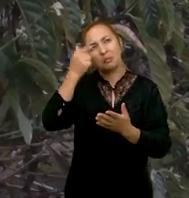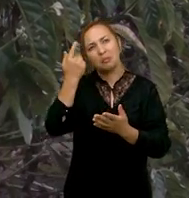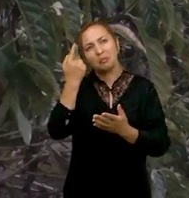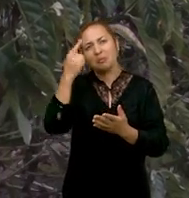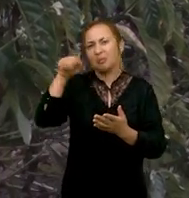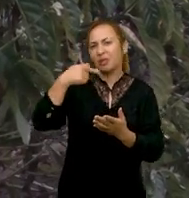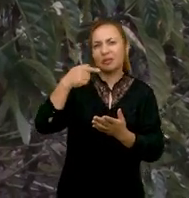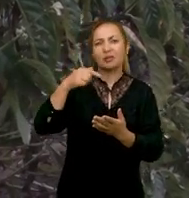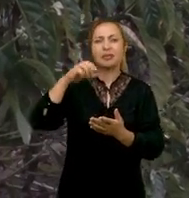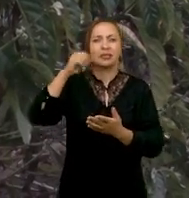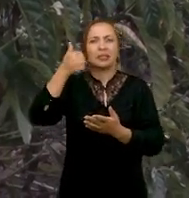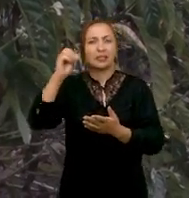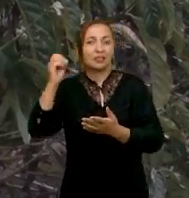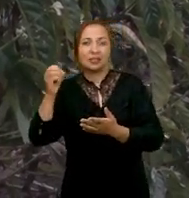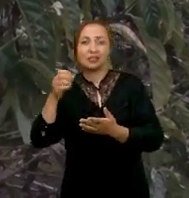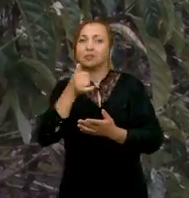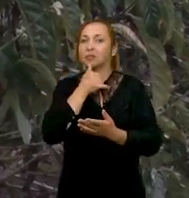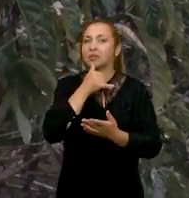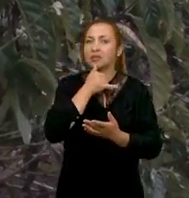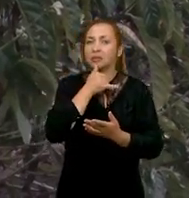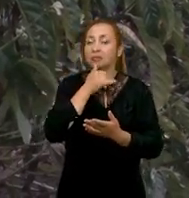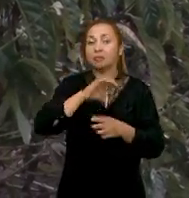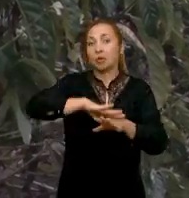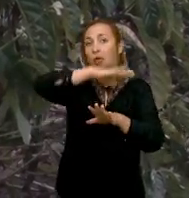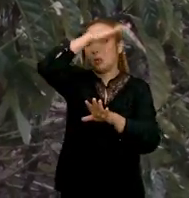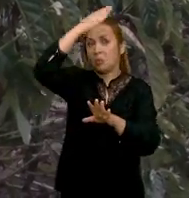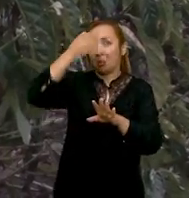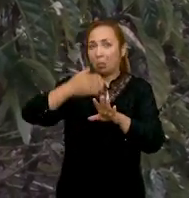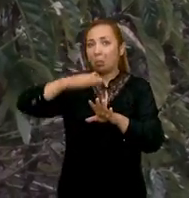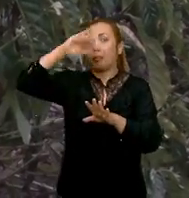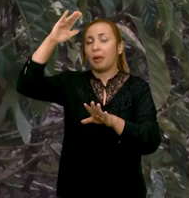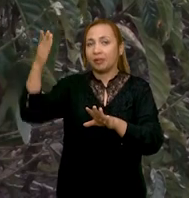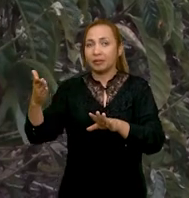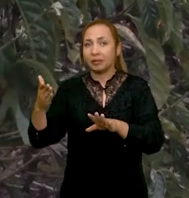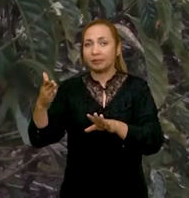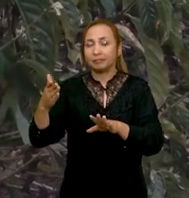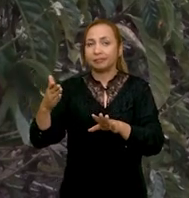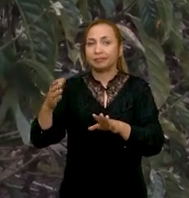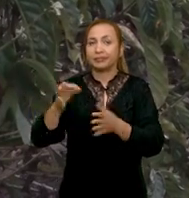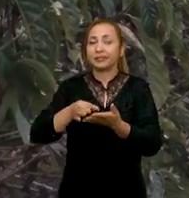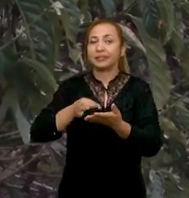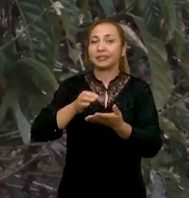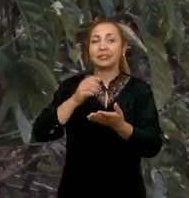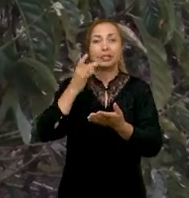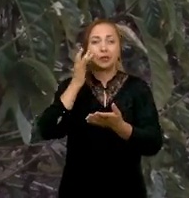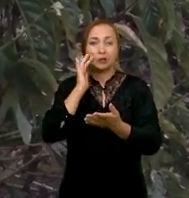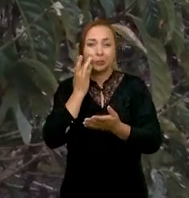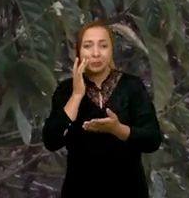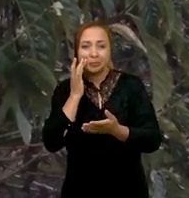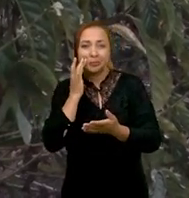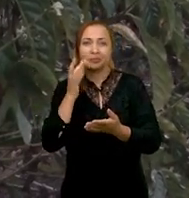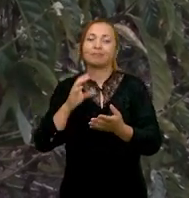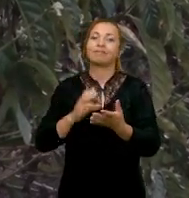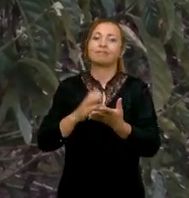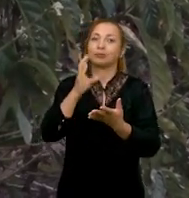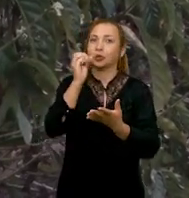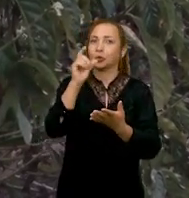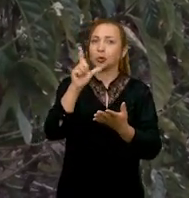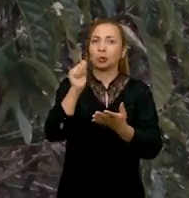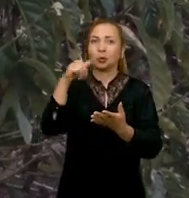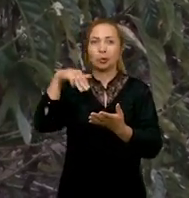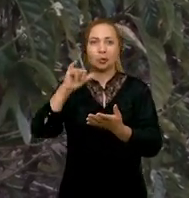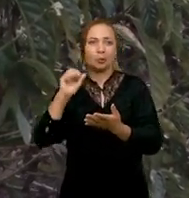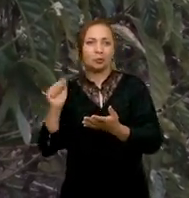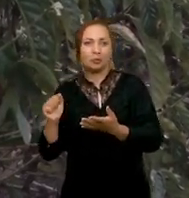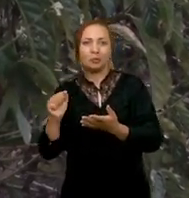100. Por exemplo, Chavá Diamantina, 1.300 metros. Colômbia, 2.000 metros. Então,